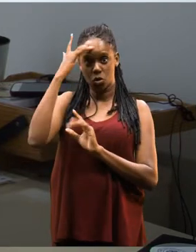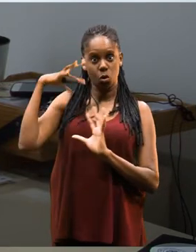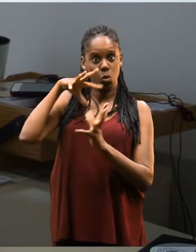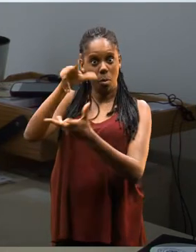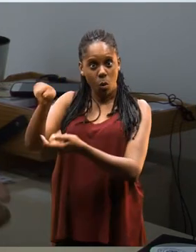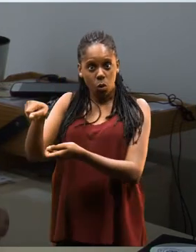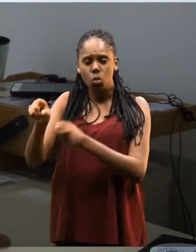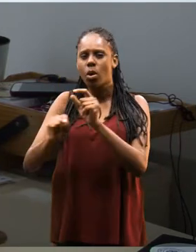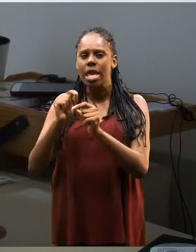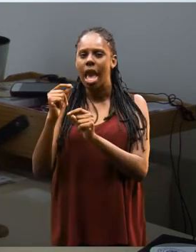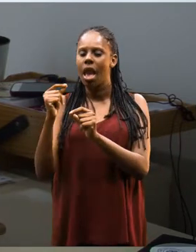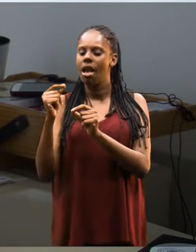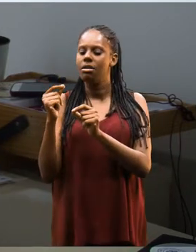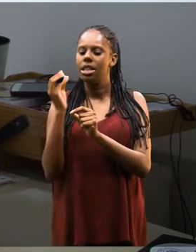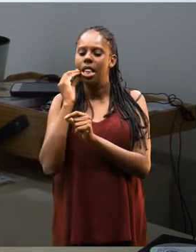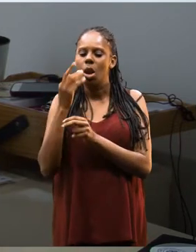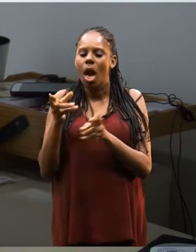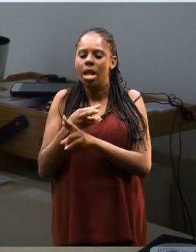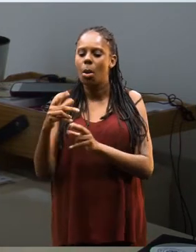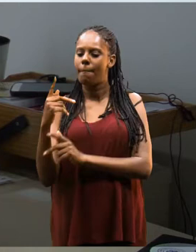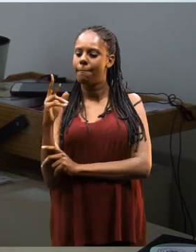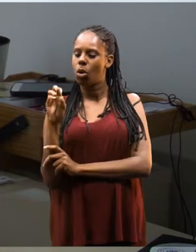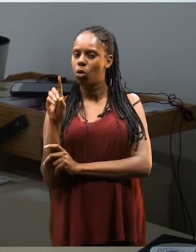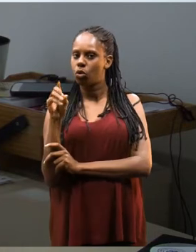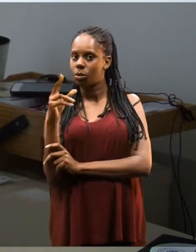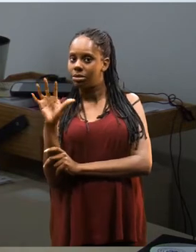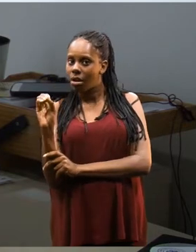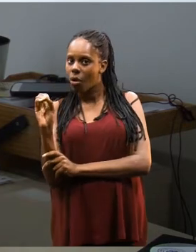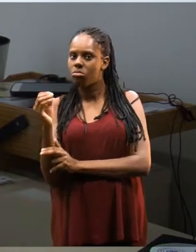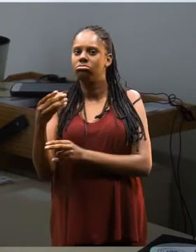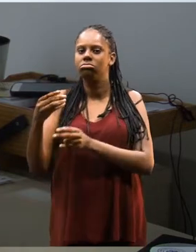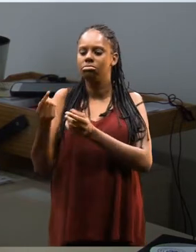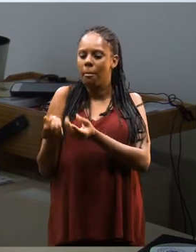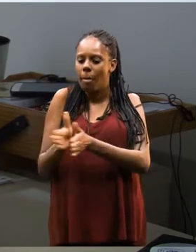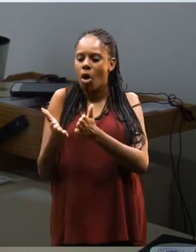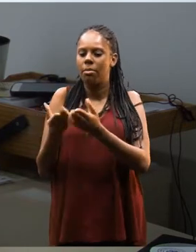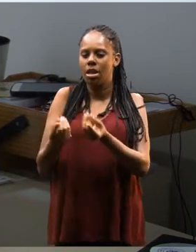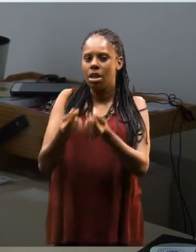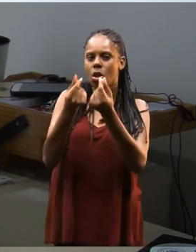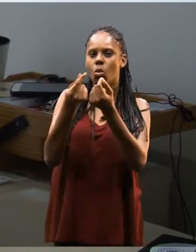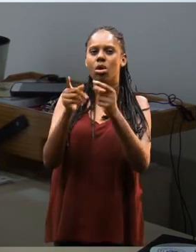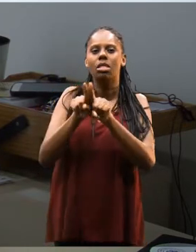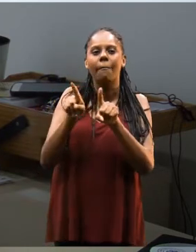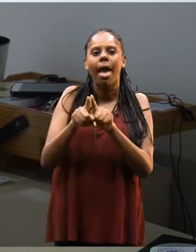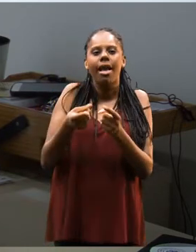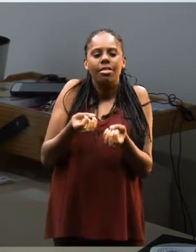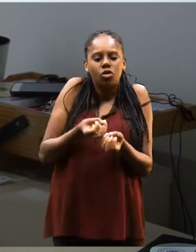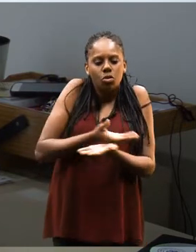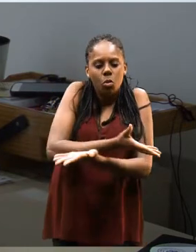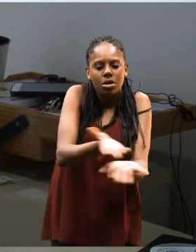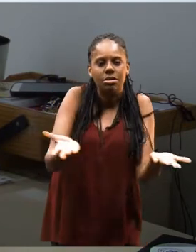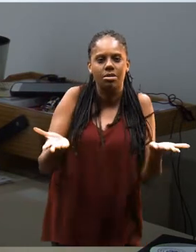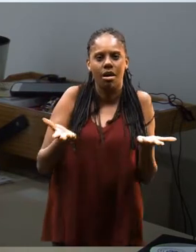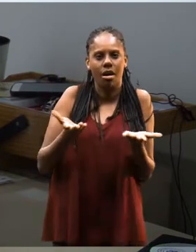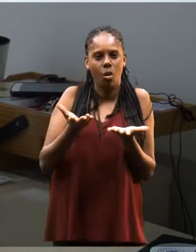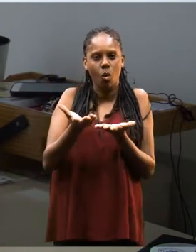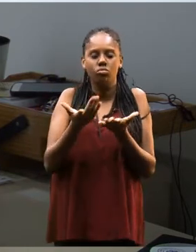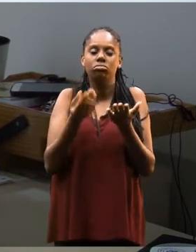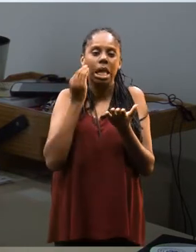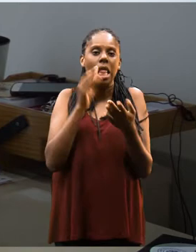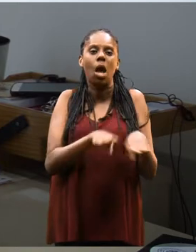mundial, indo de relações de produção, relações entre classes sociais, até a distribuição mais